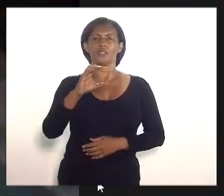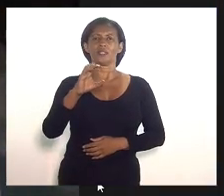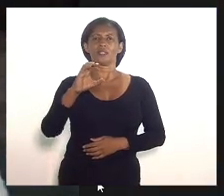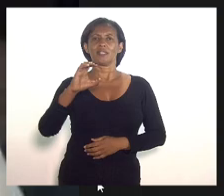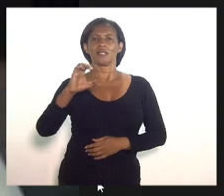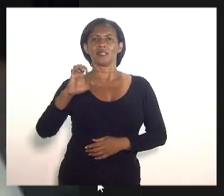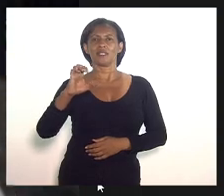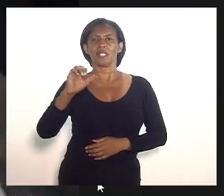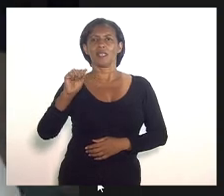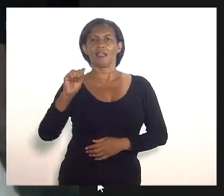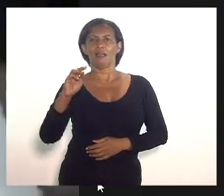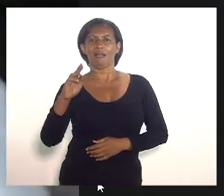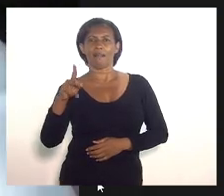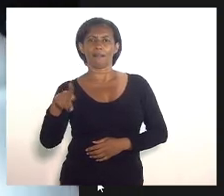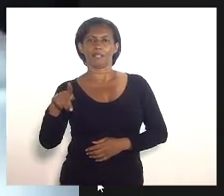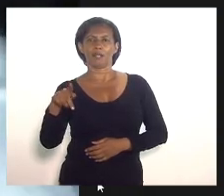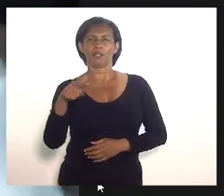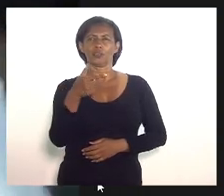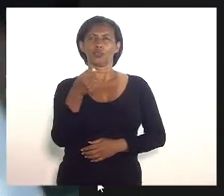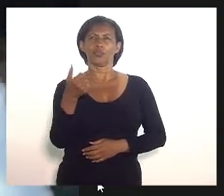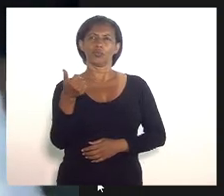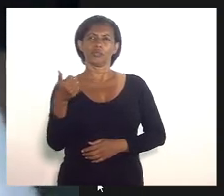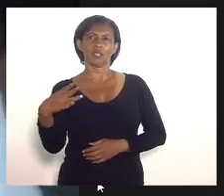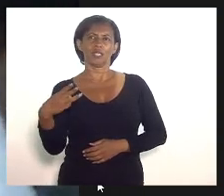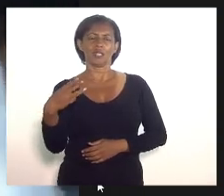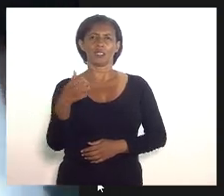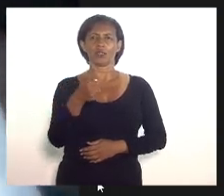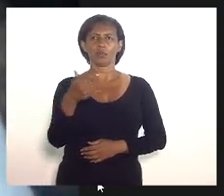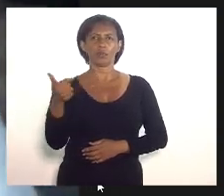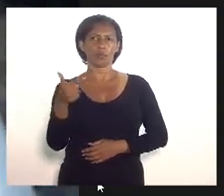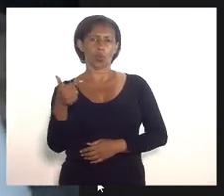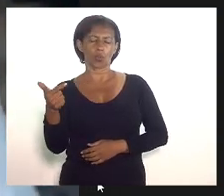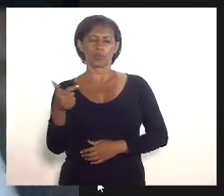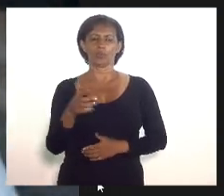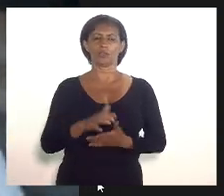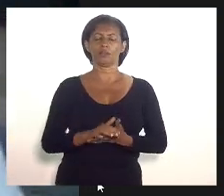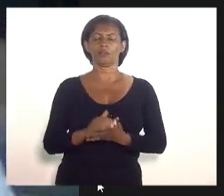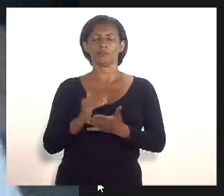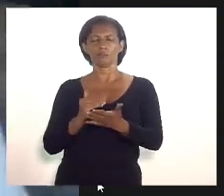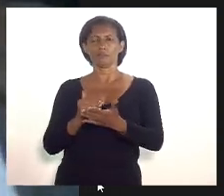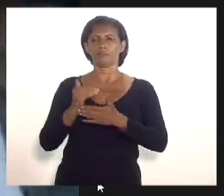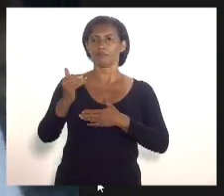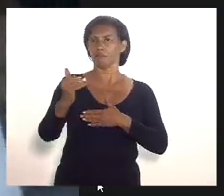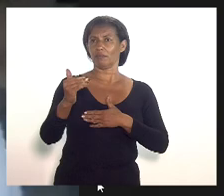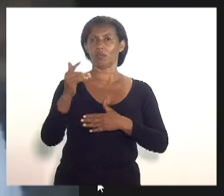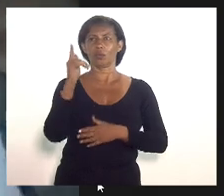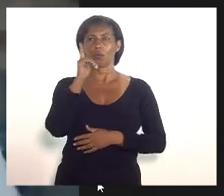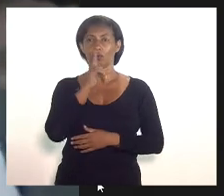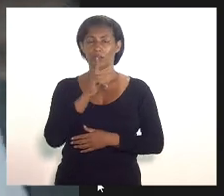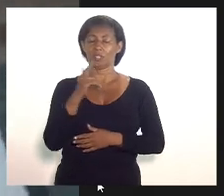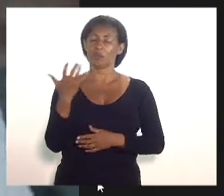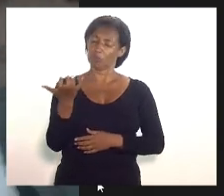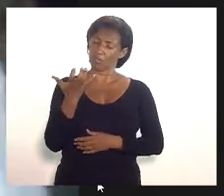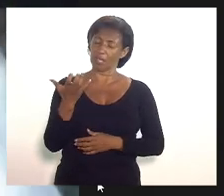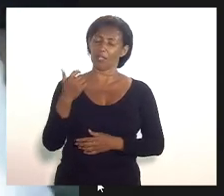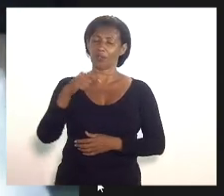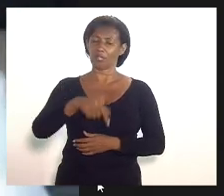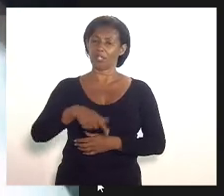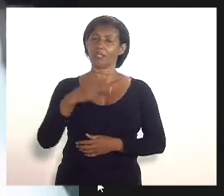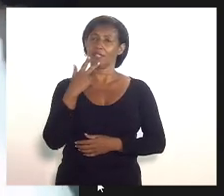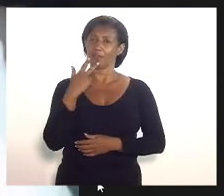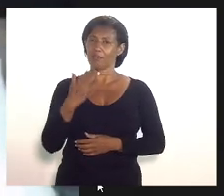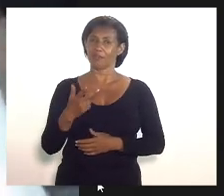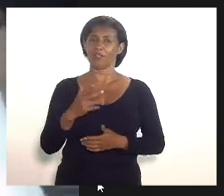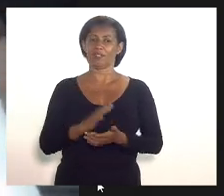2006 2012 nós tivemos um avanço recente quero também aqui deixar o elogio